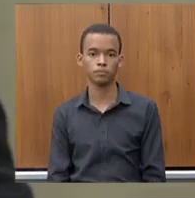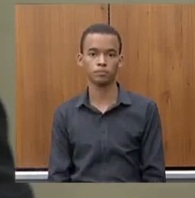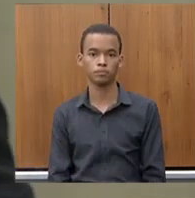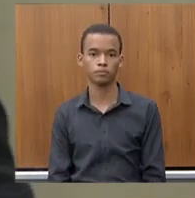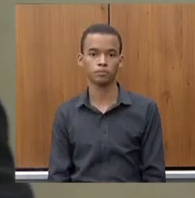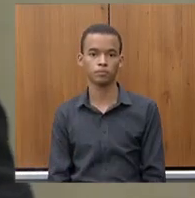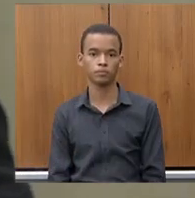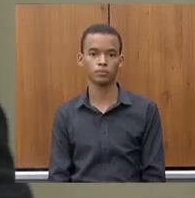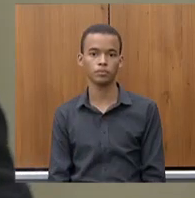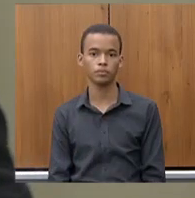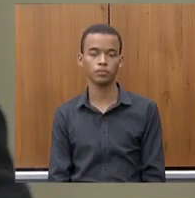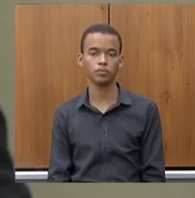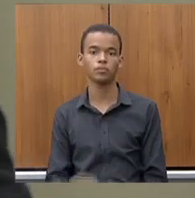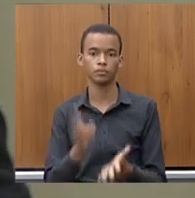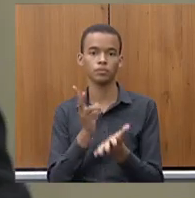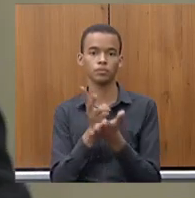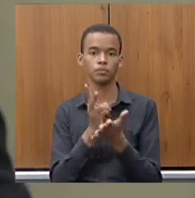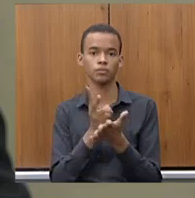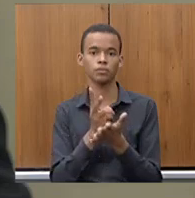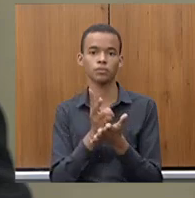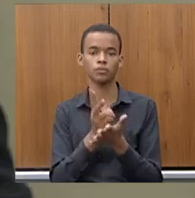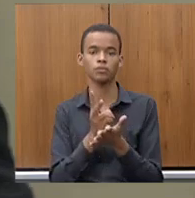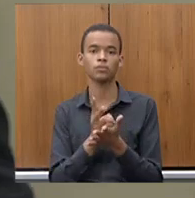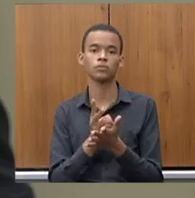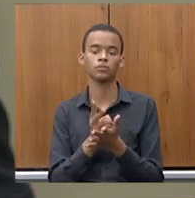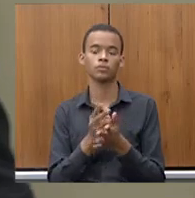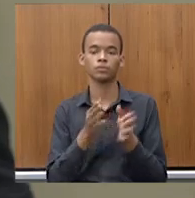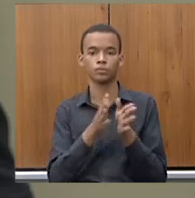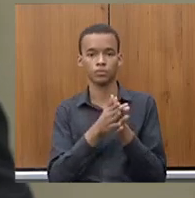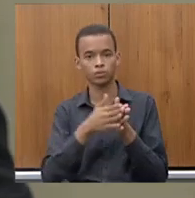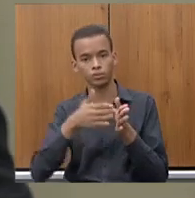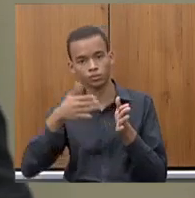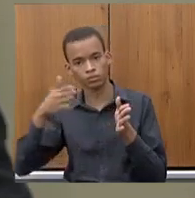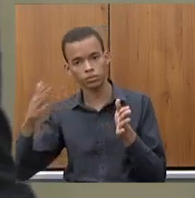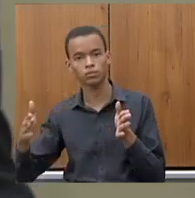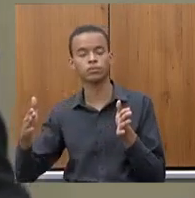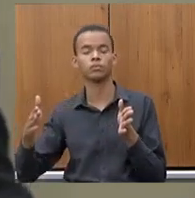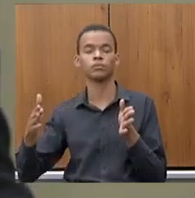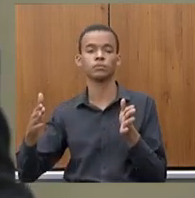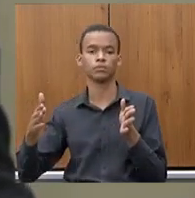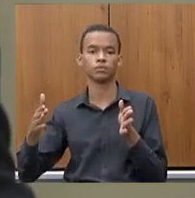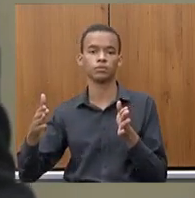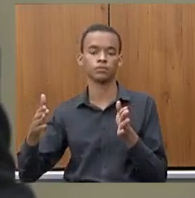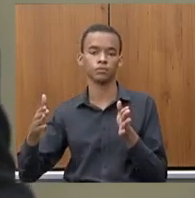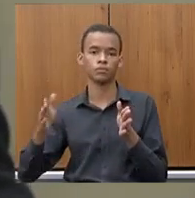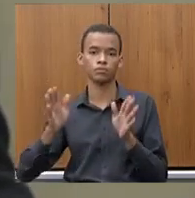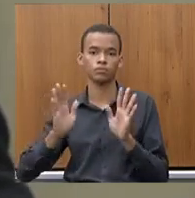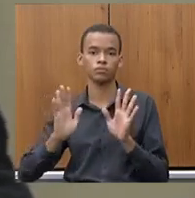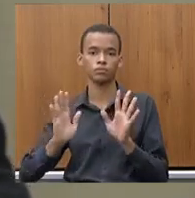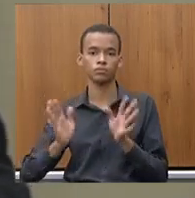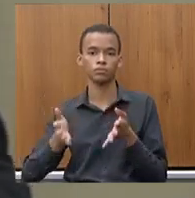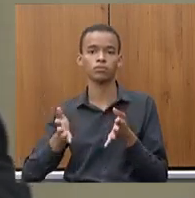E vamos continuar. nessa fase da geração, estivemos